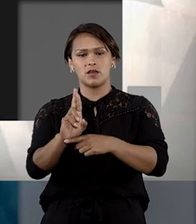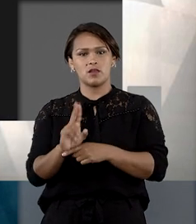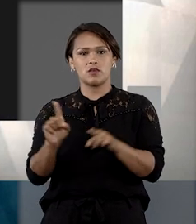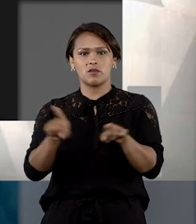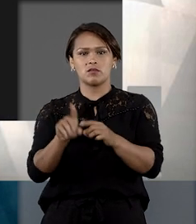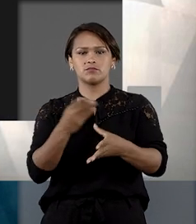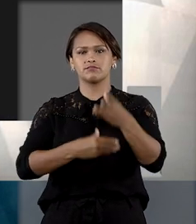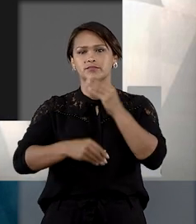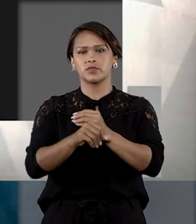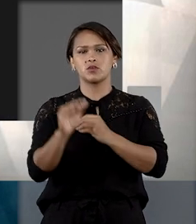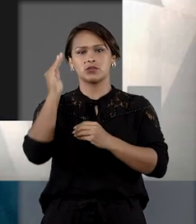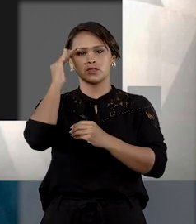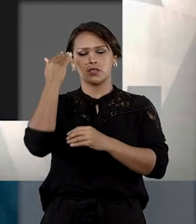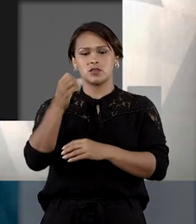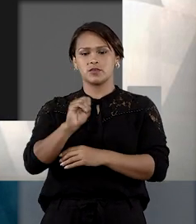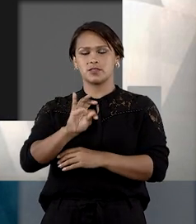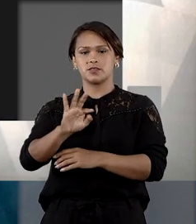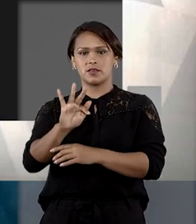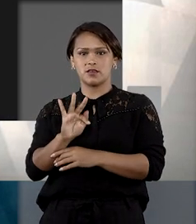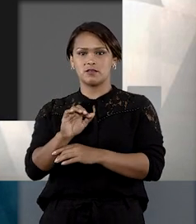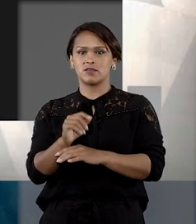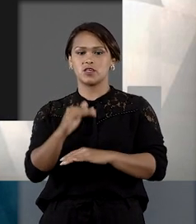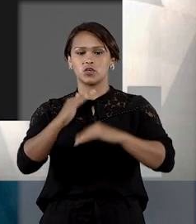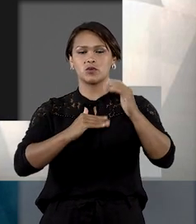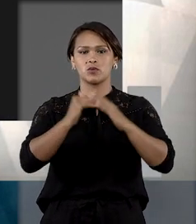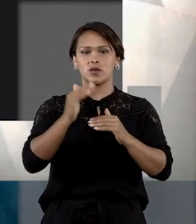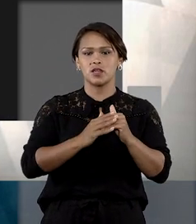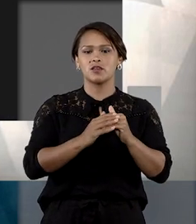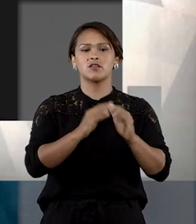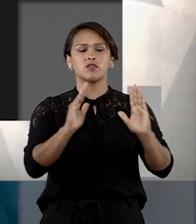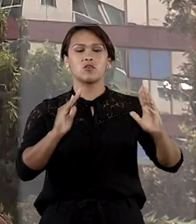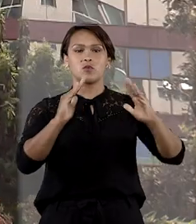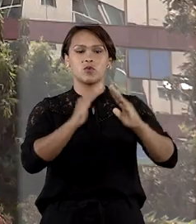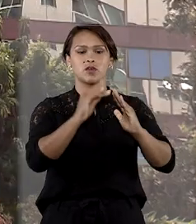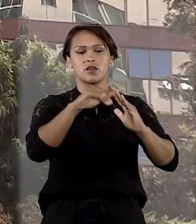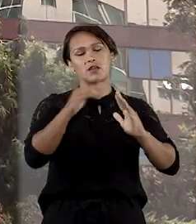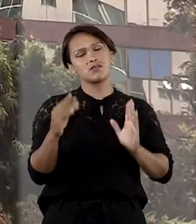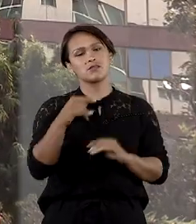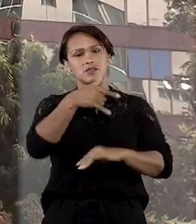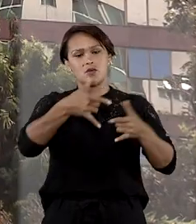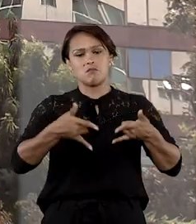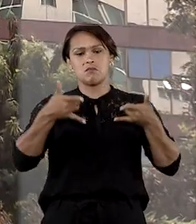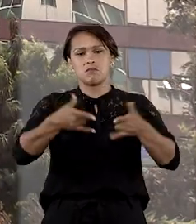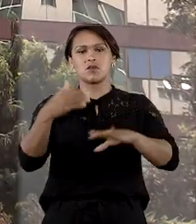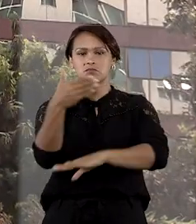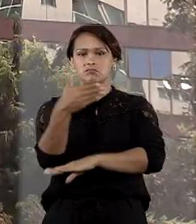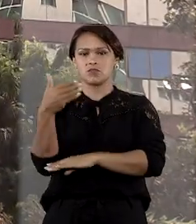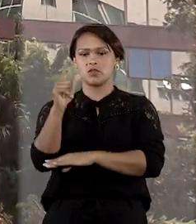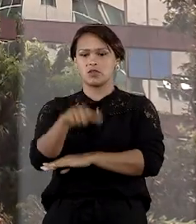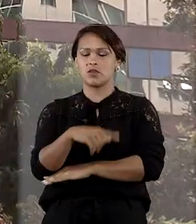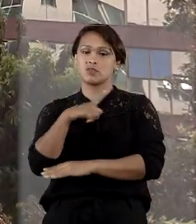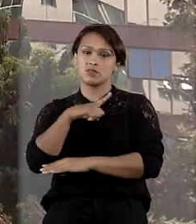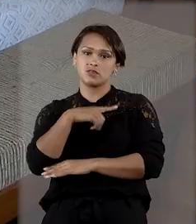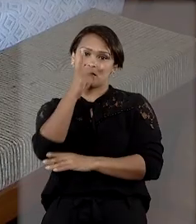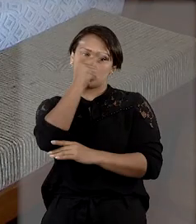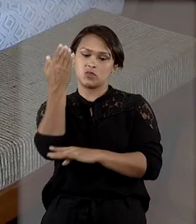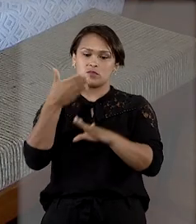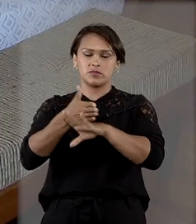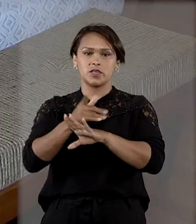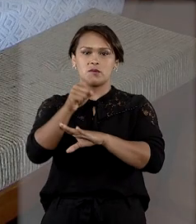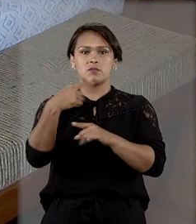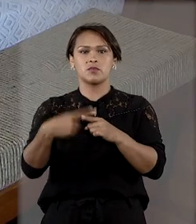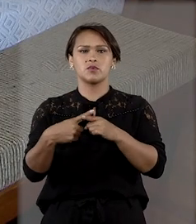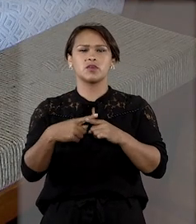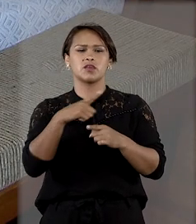relator também acrescentou um entendimento do STF que qualifica como casa um quarto de hotel, desde que ocupado. Isso